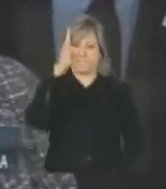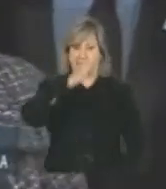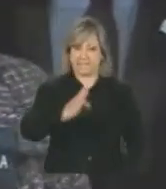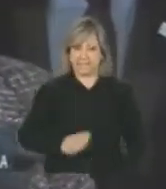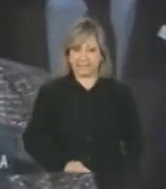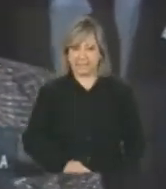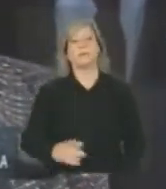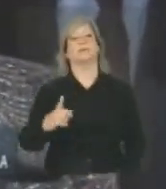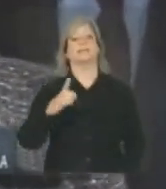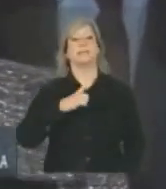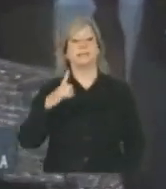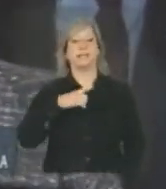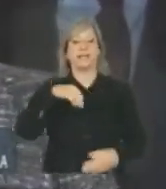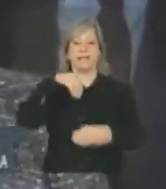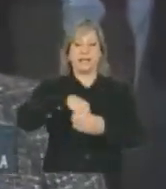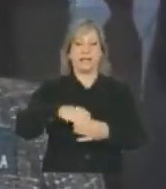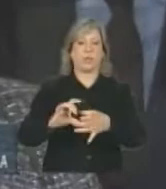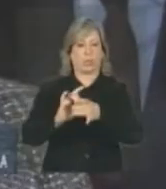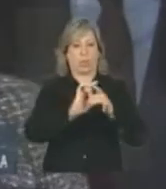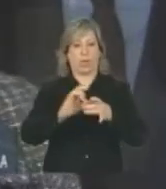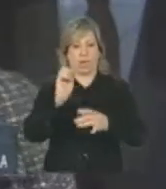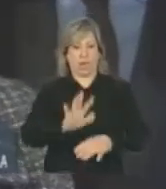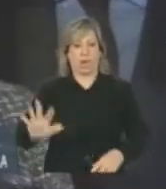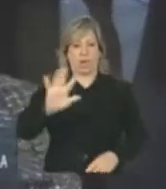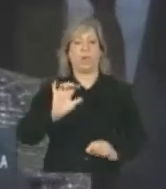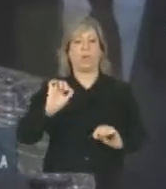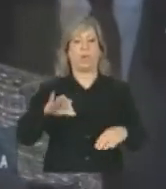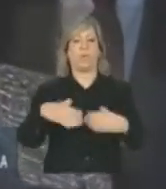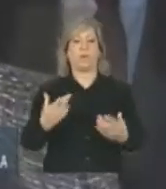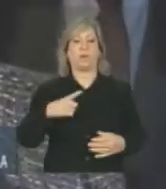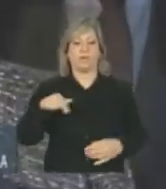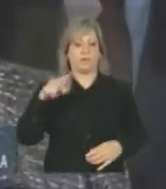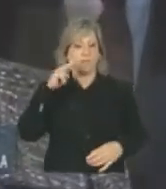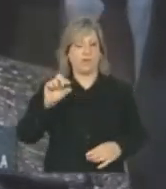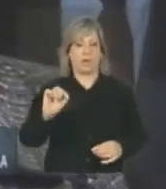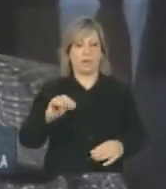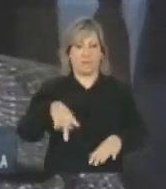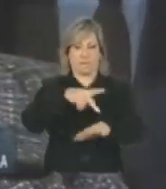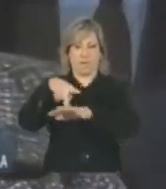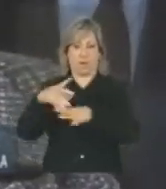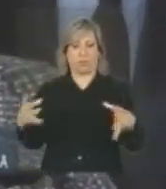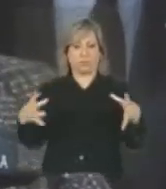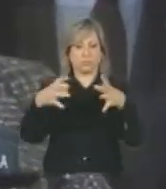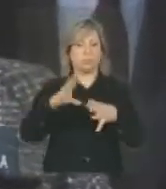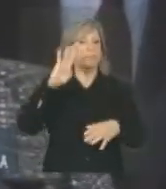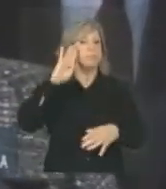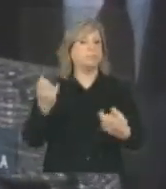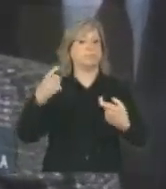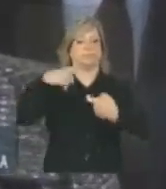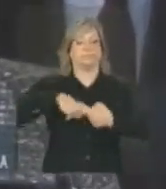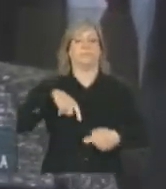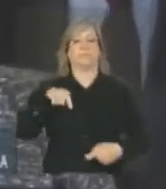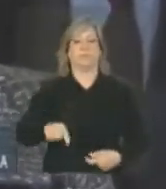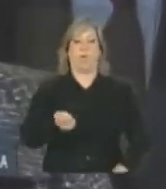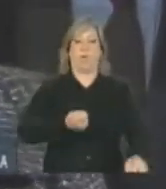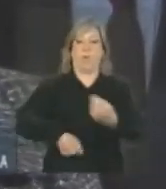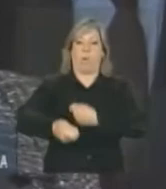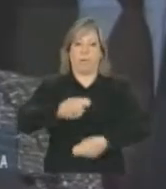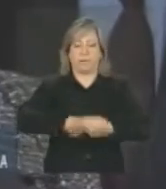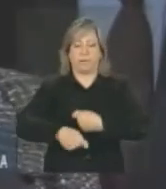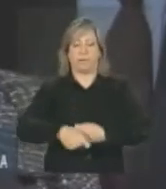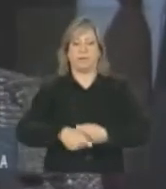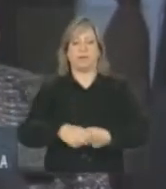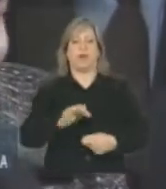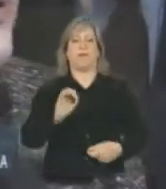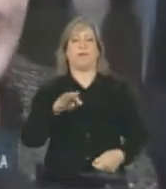tem na União Europeia quando visto os países em conjunto seu principal parceiro comercial, uma